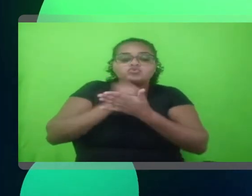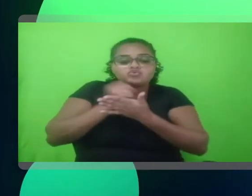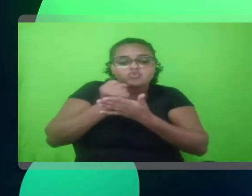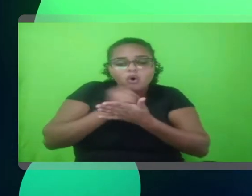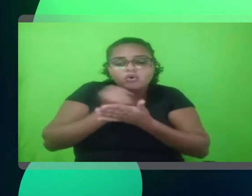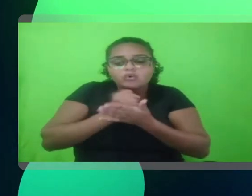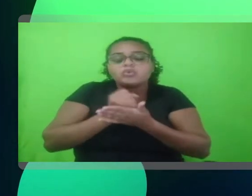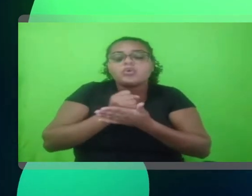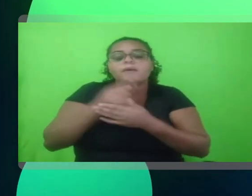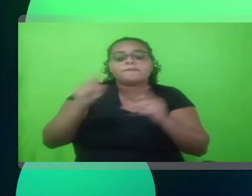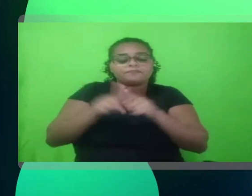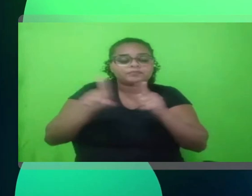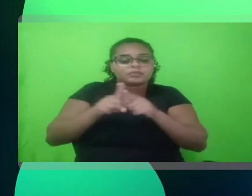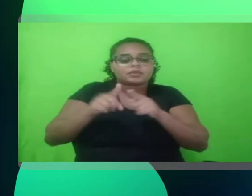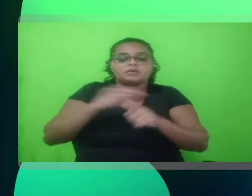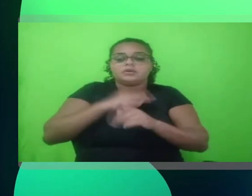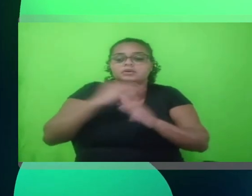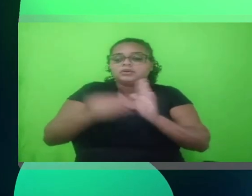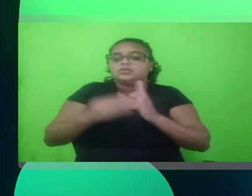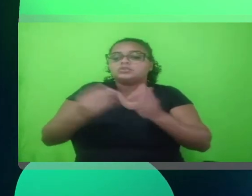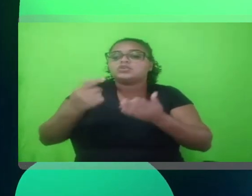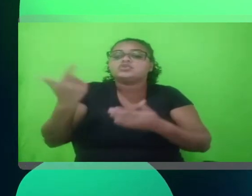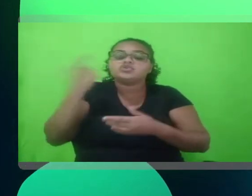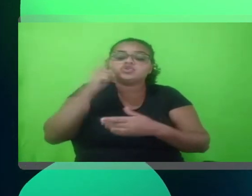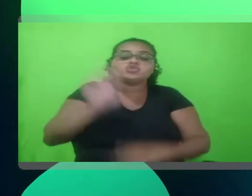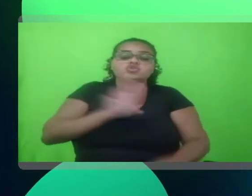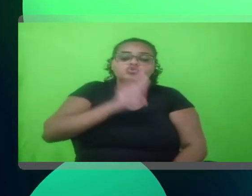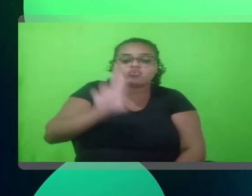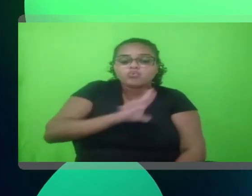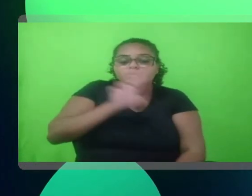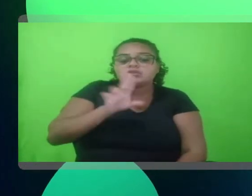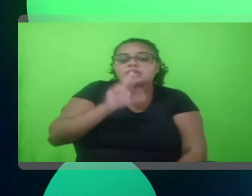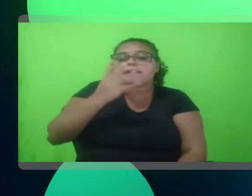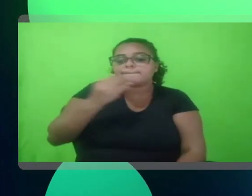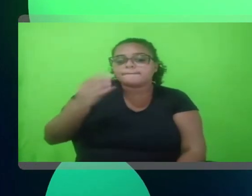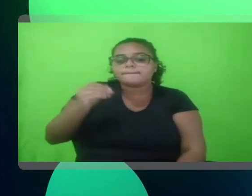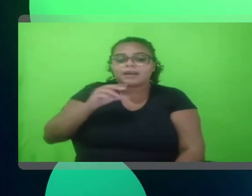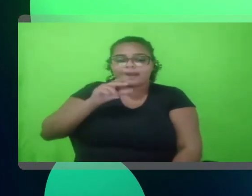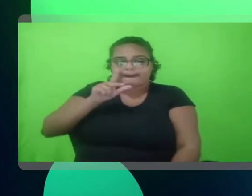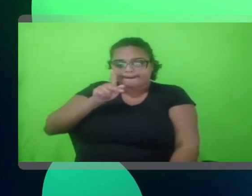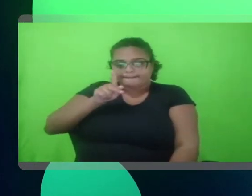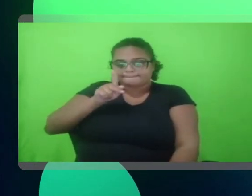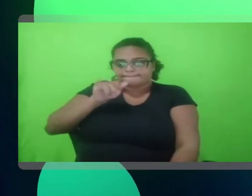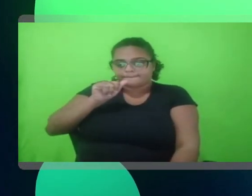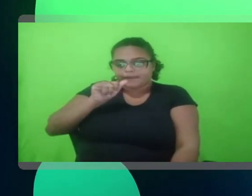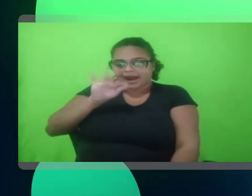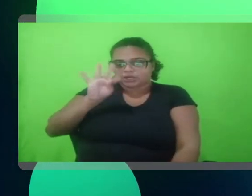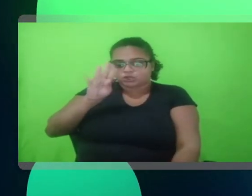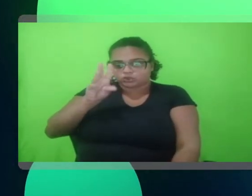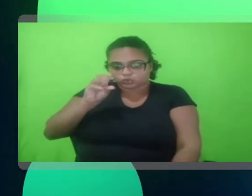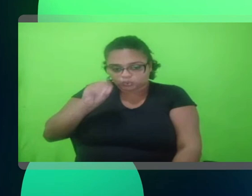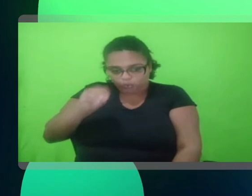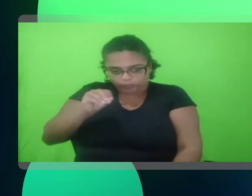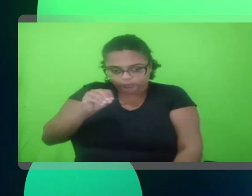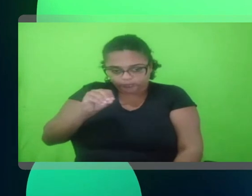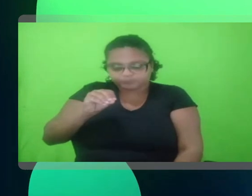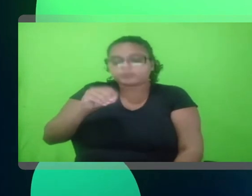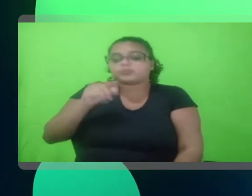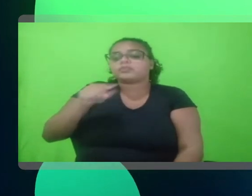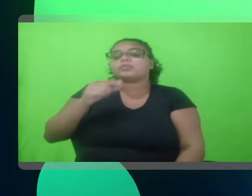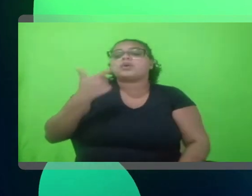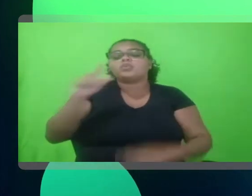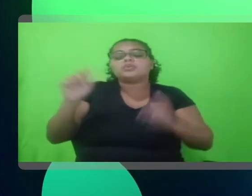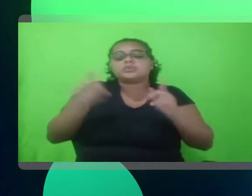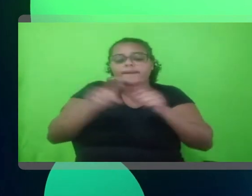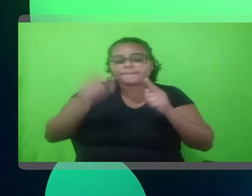hoje em front-end. A gente usa muito Python para fazer análise de dados. Tem uma outra pessoa aqui dentro da